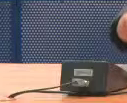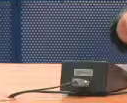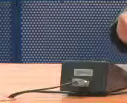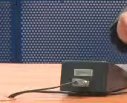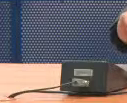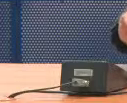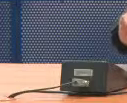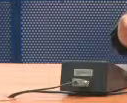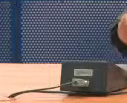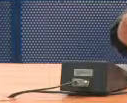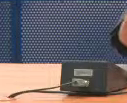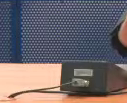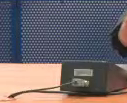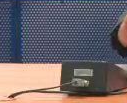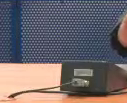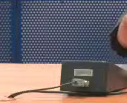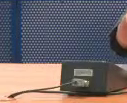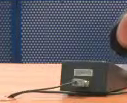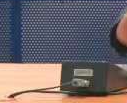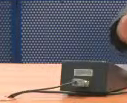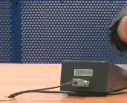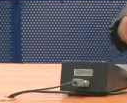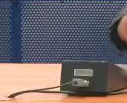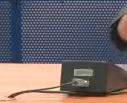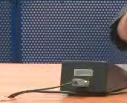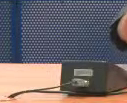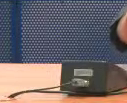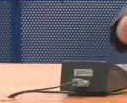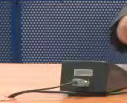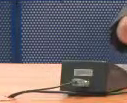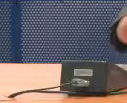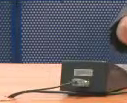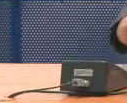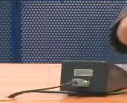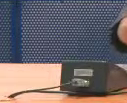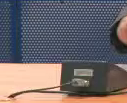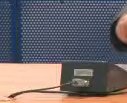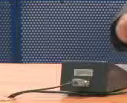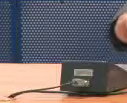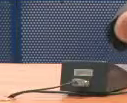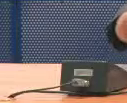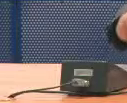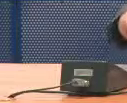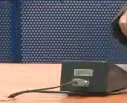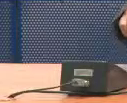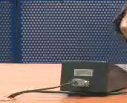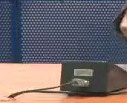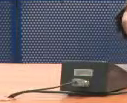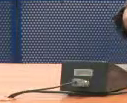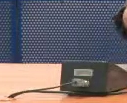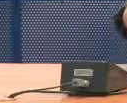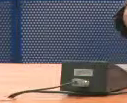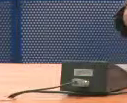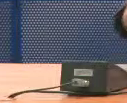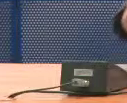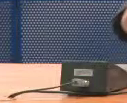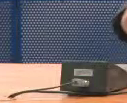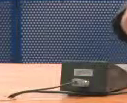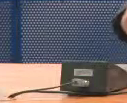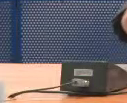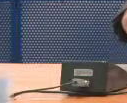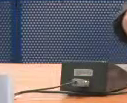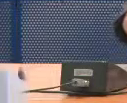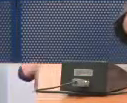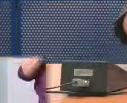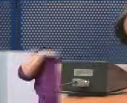no país por uma crise fiscal, uma crise de arrecadação e que, por bom senso,